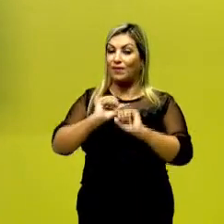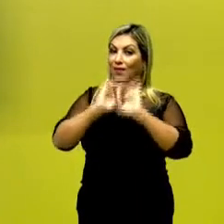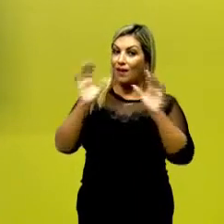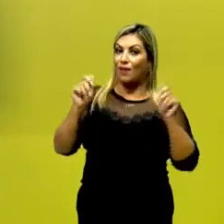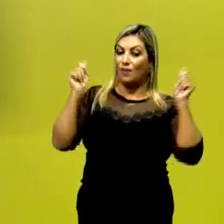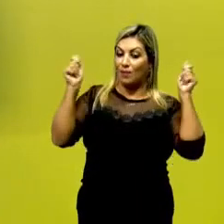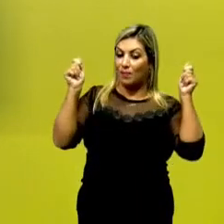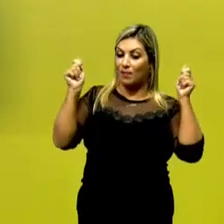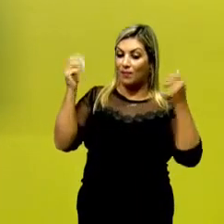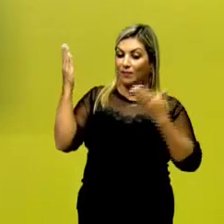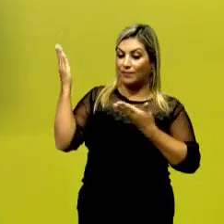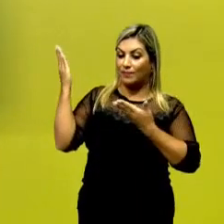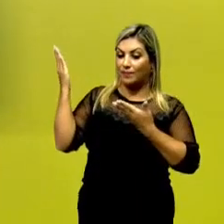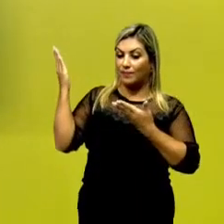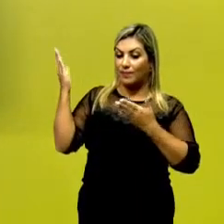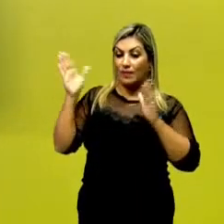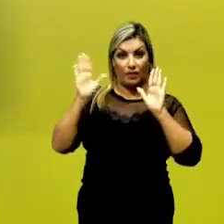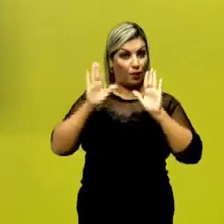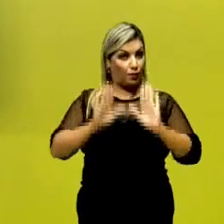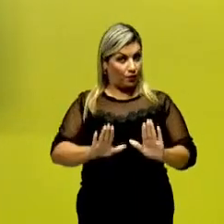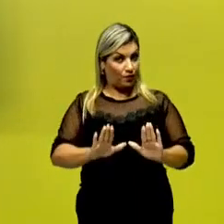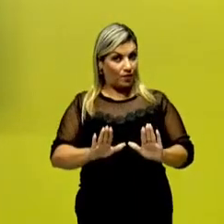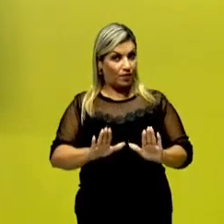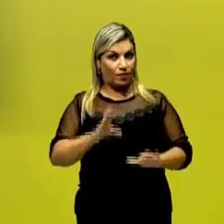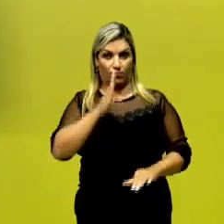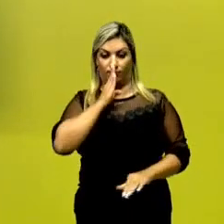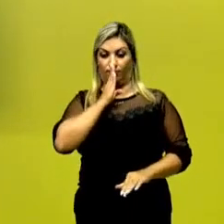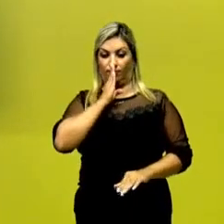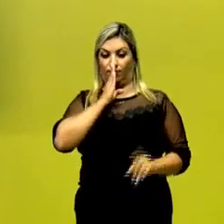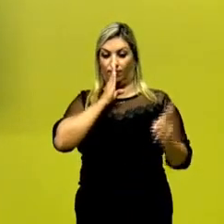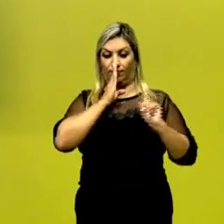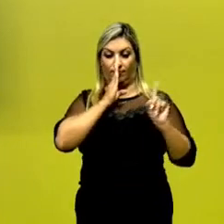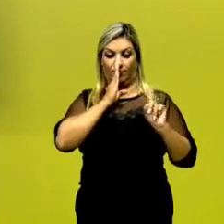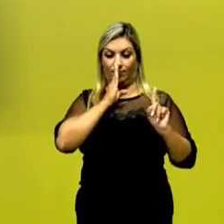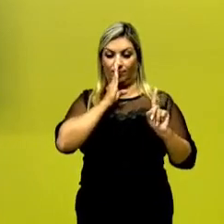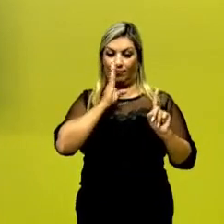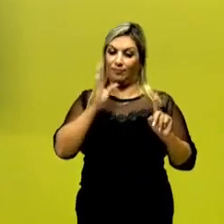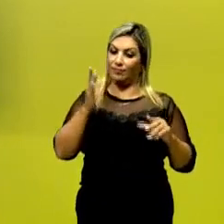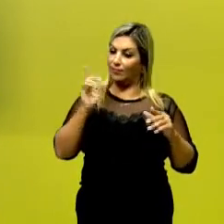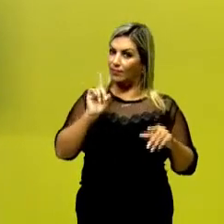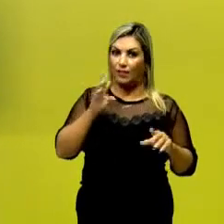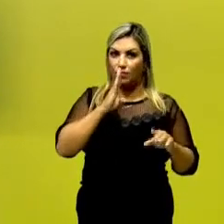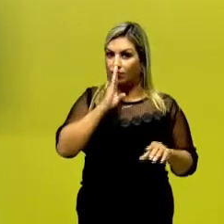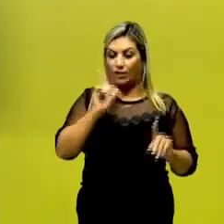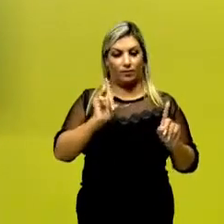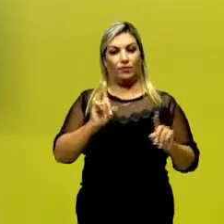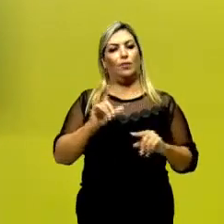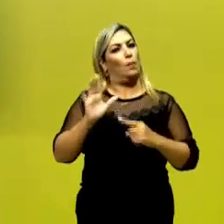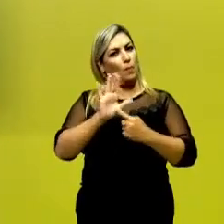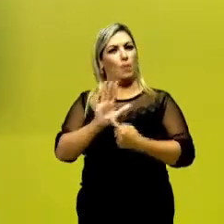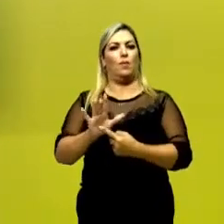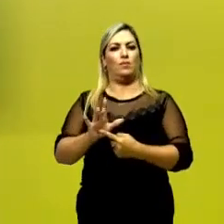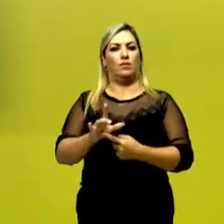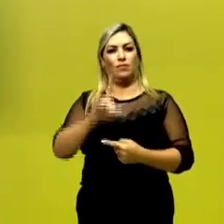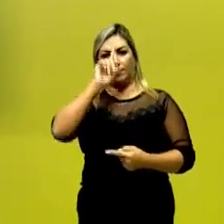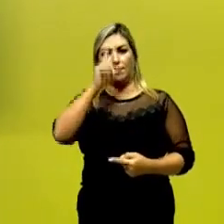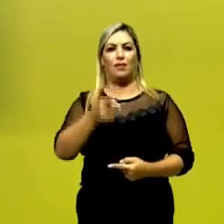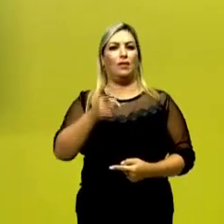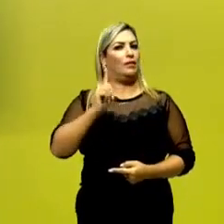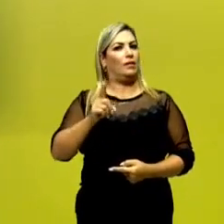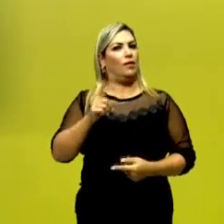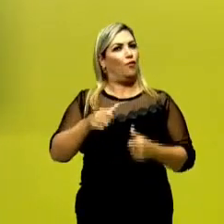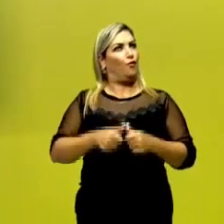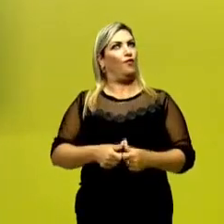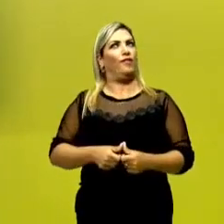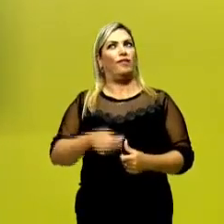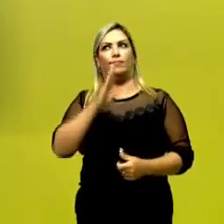na campanha. Não fique em silêncio. Olha, não fique. Aqui está dando uma ordem. Então,